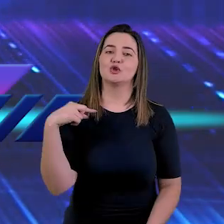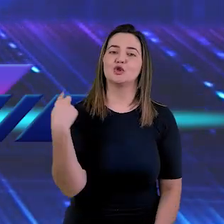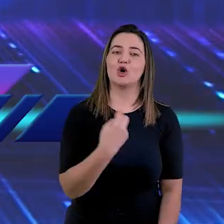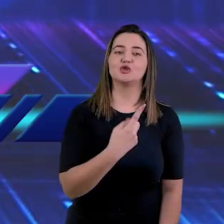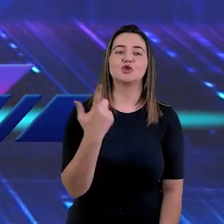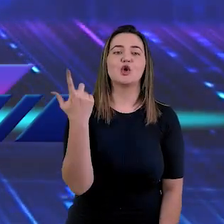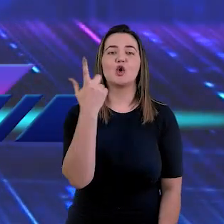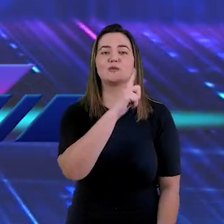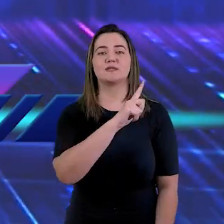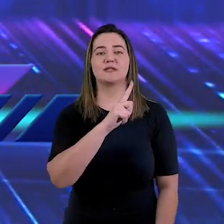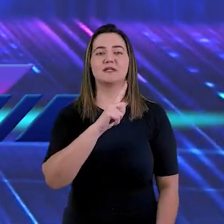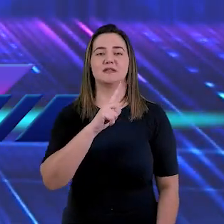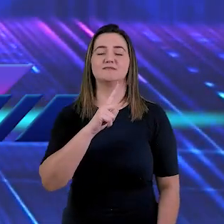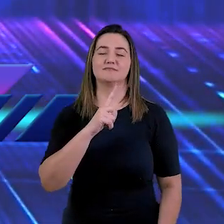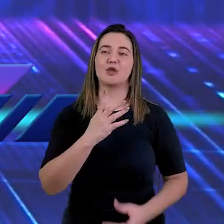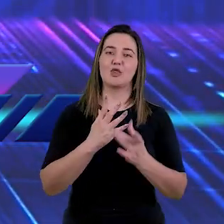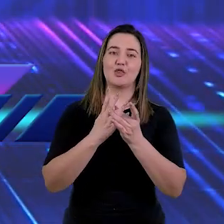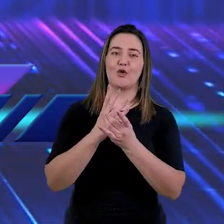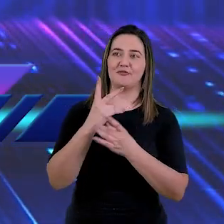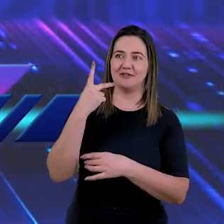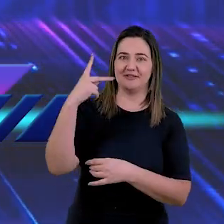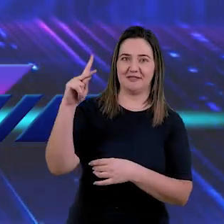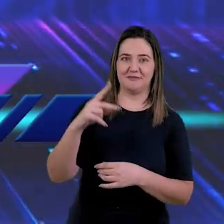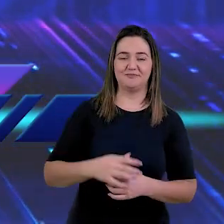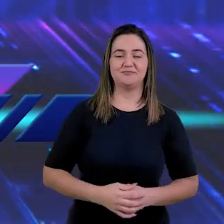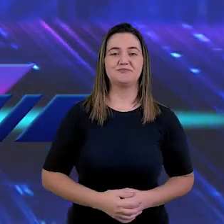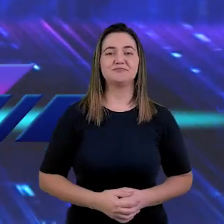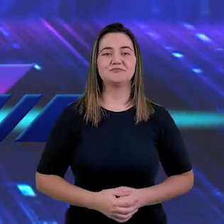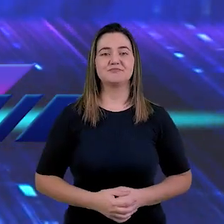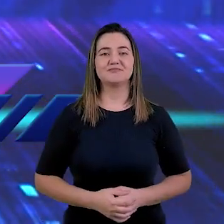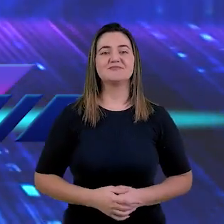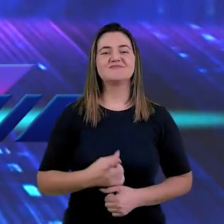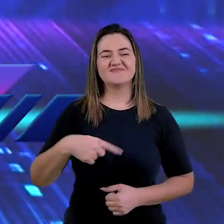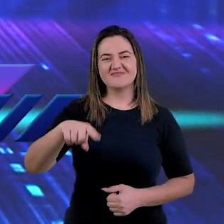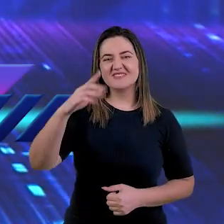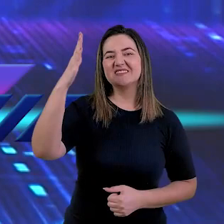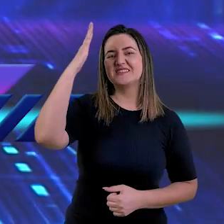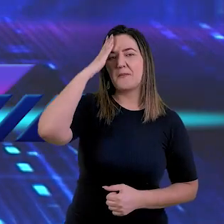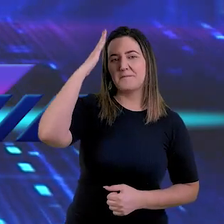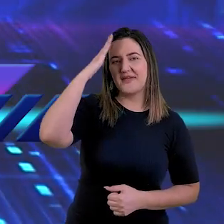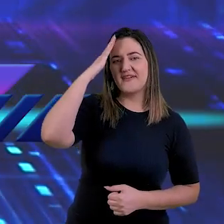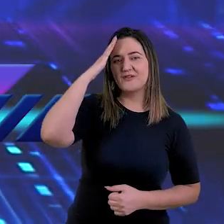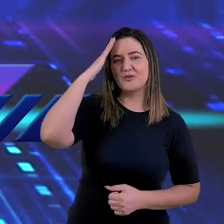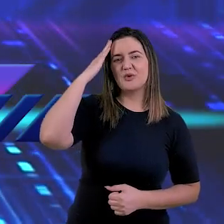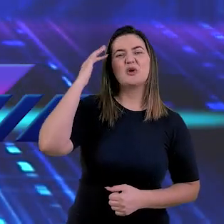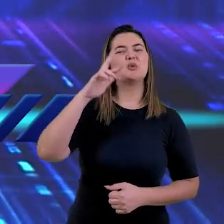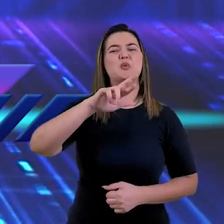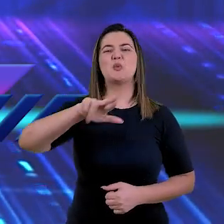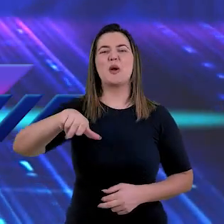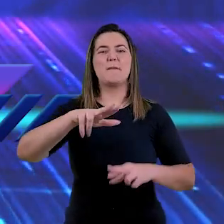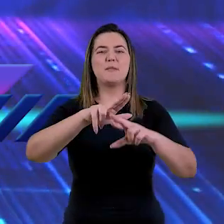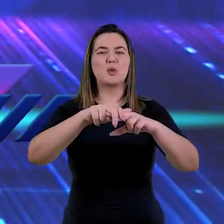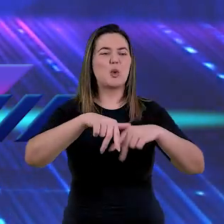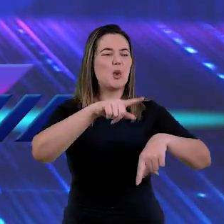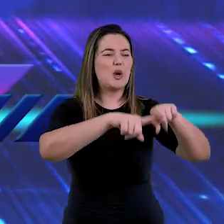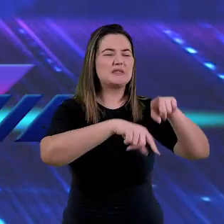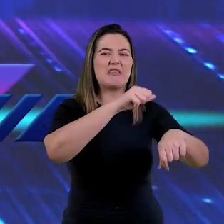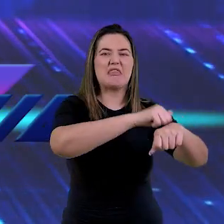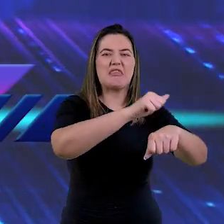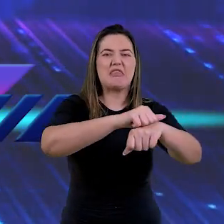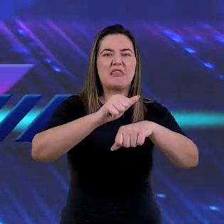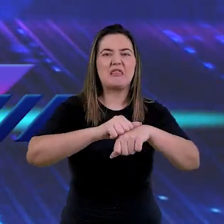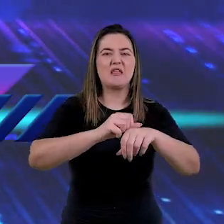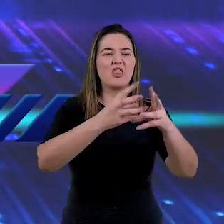que nós fôssemos a sua noiva. Versículo 18 diz assim, sabendo que não foi mediante coisas